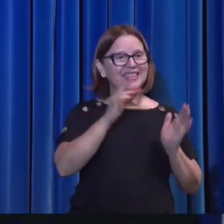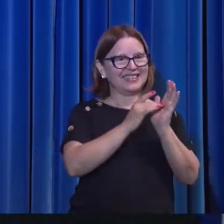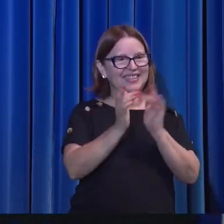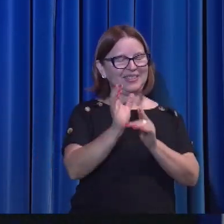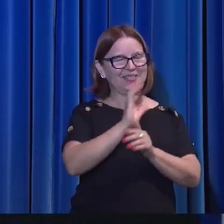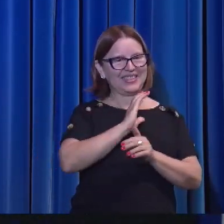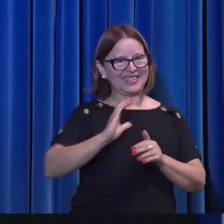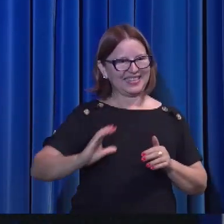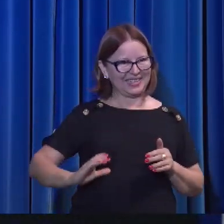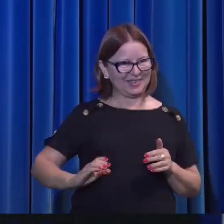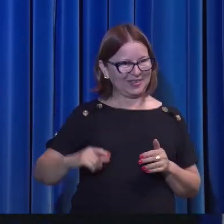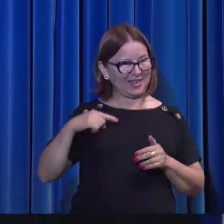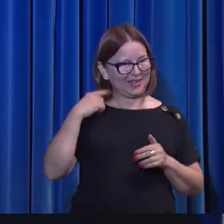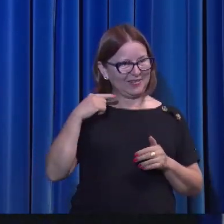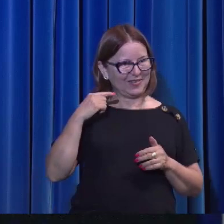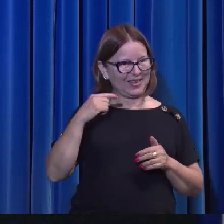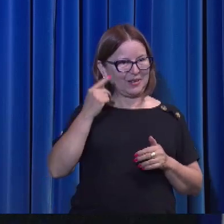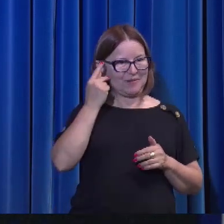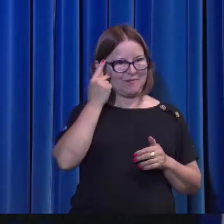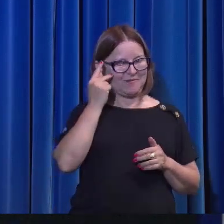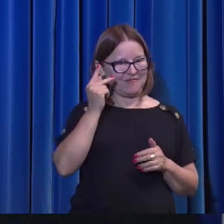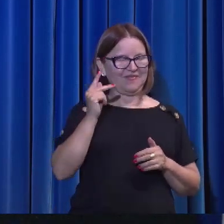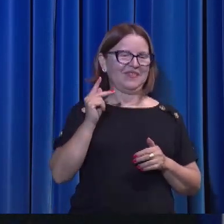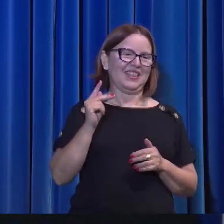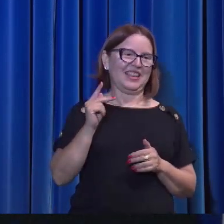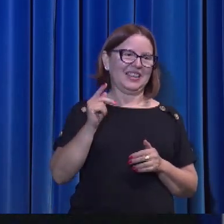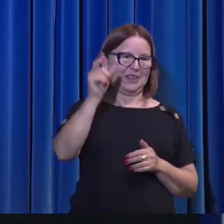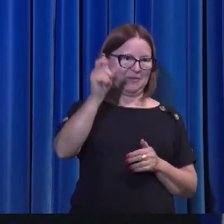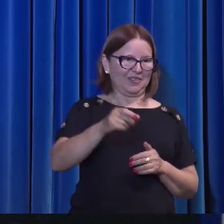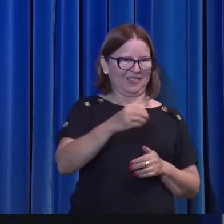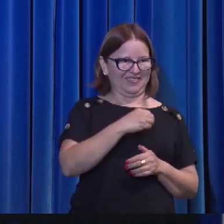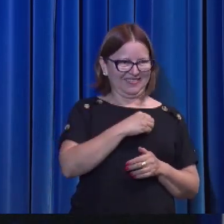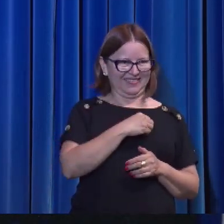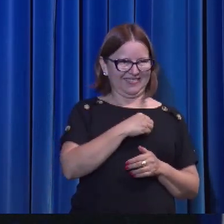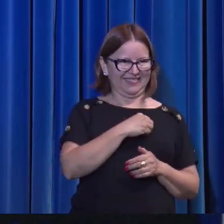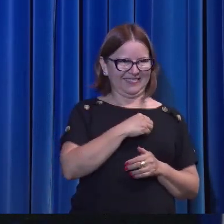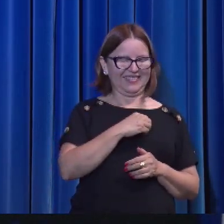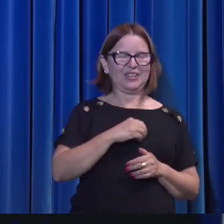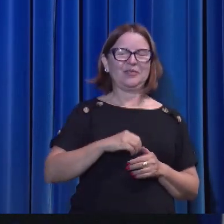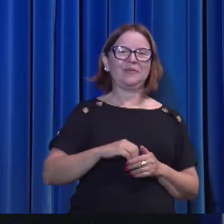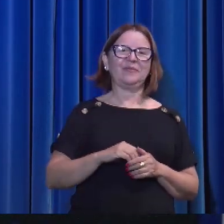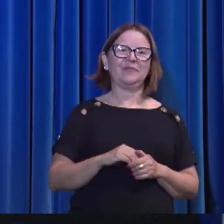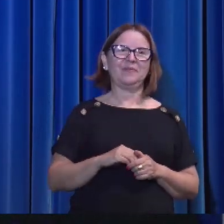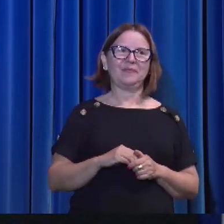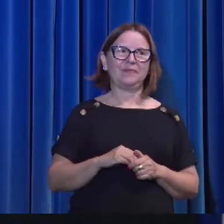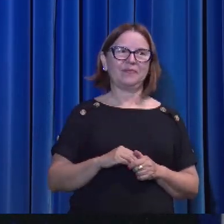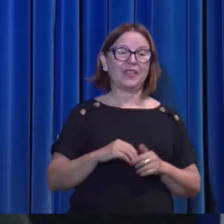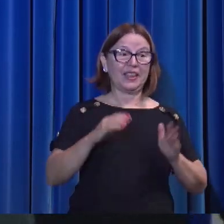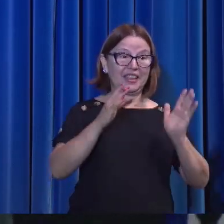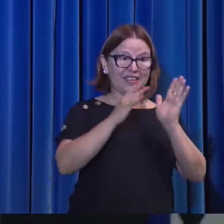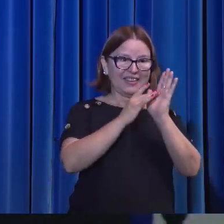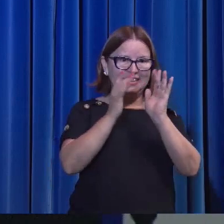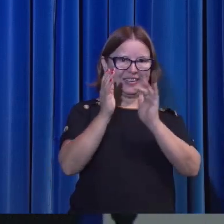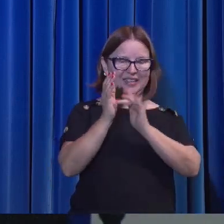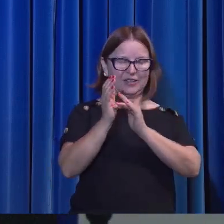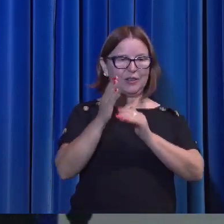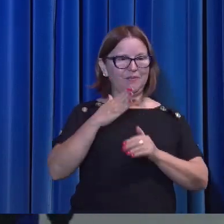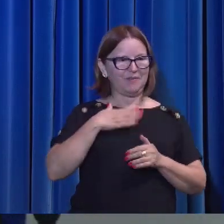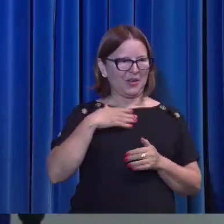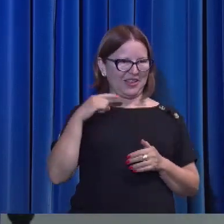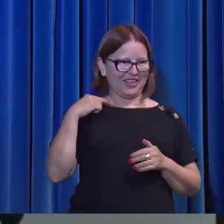Jesus é o advogado do pecador. Jesus é o meu